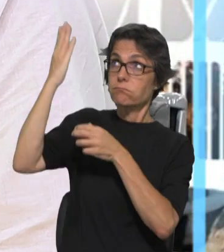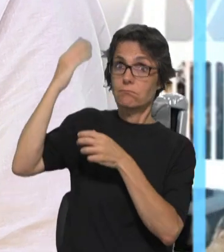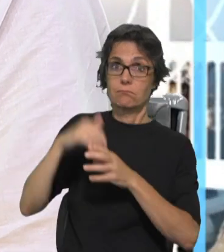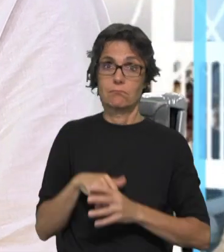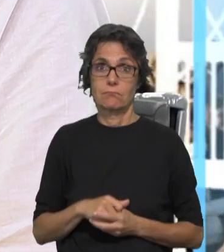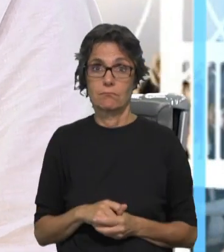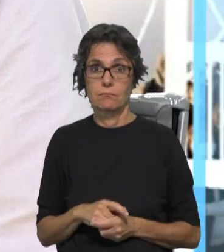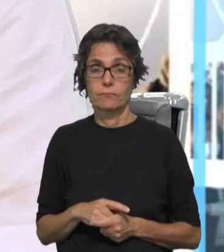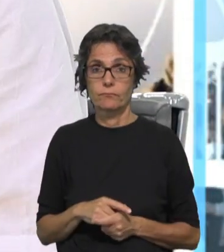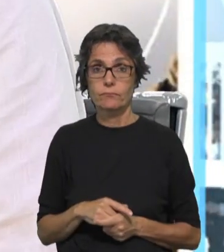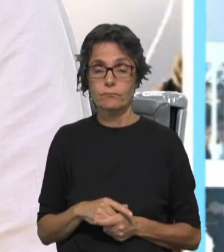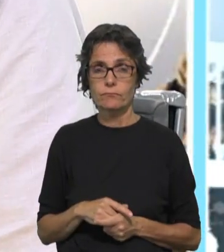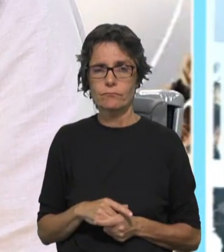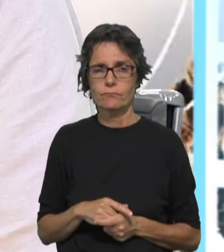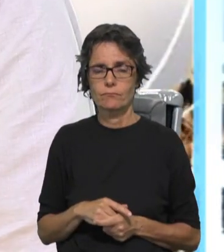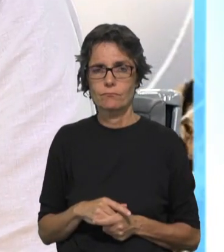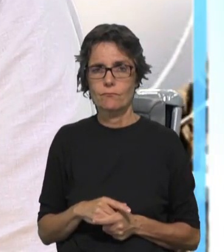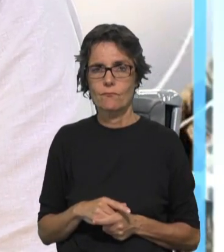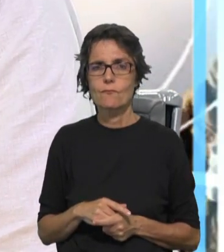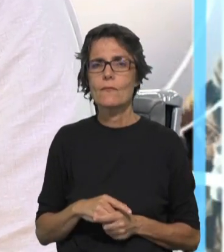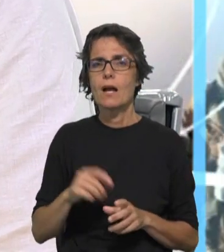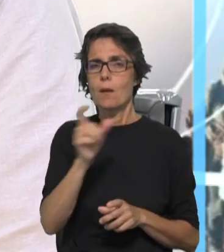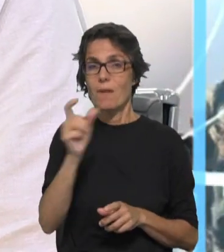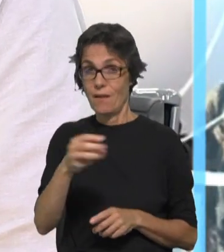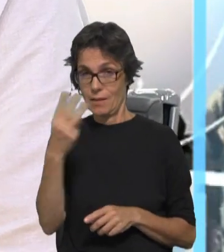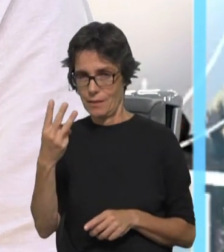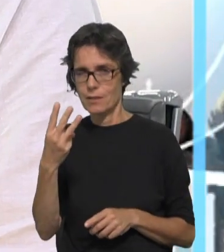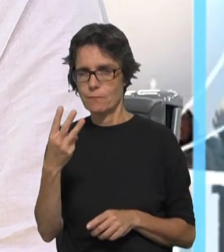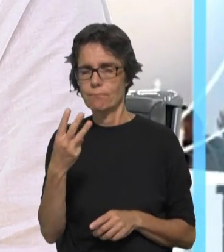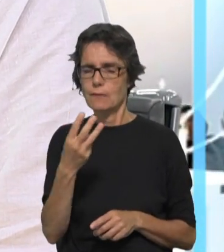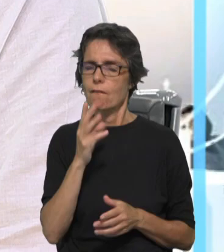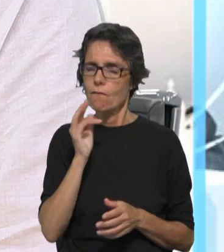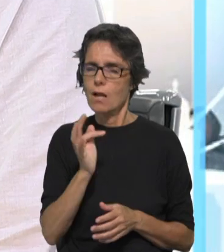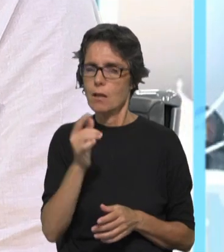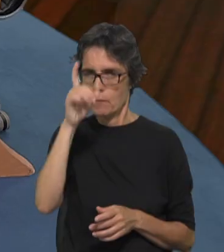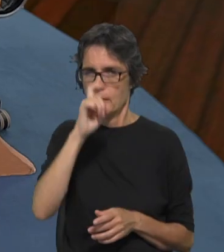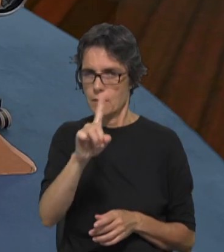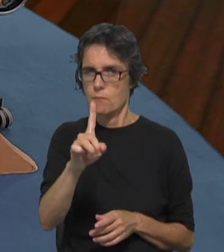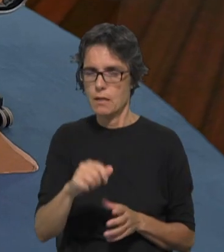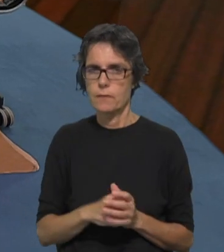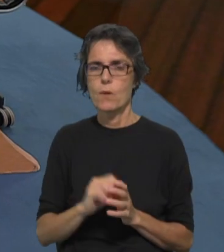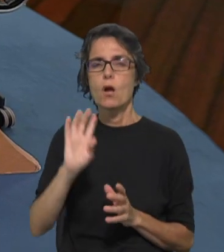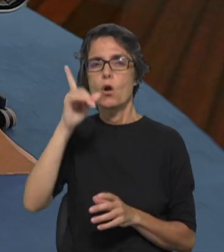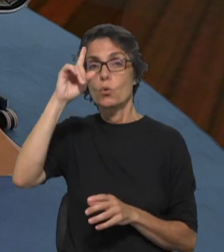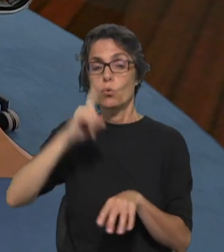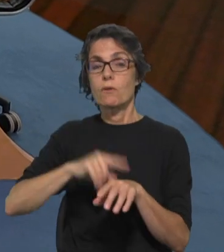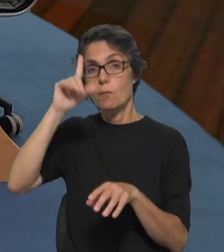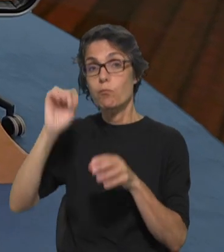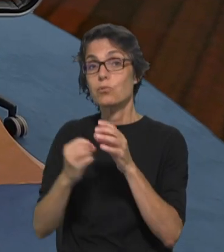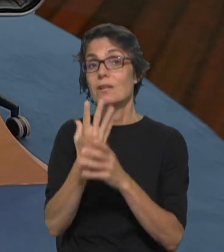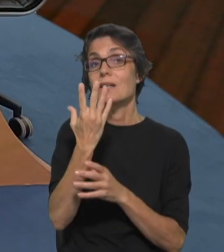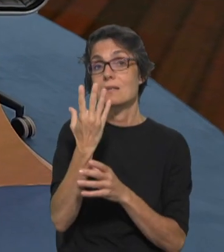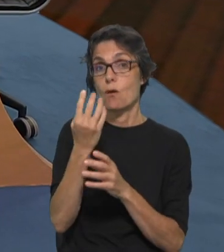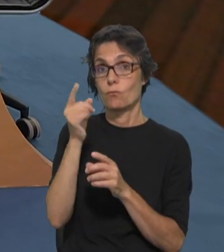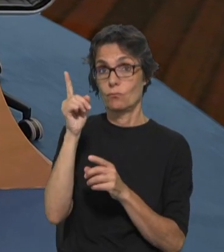proximidade. É interessante, há três palavras que eu gostava de destacar quando se pensa no tempo da criação e se quer apresentar o tempo da